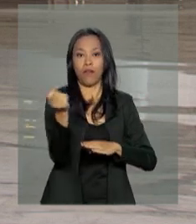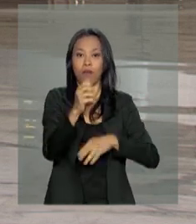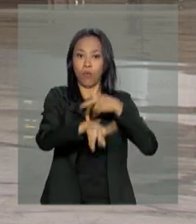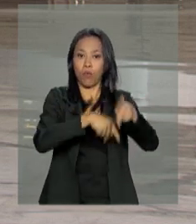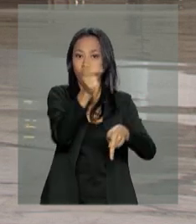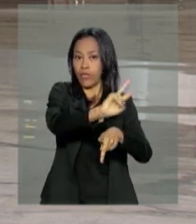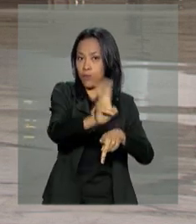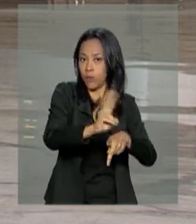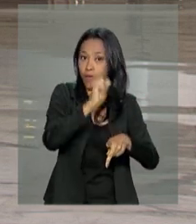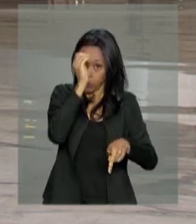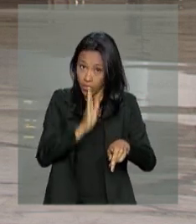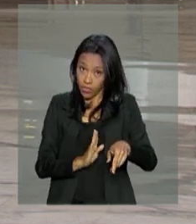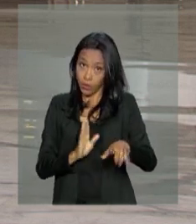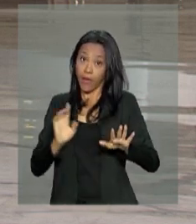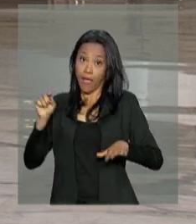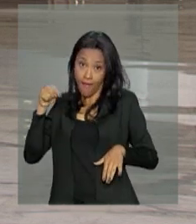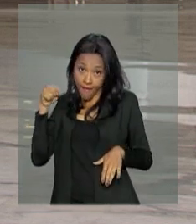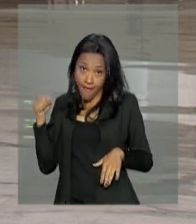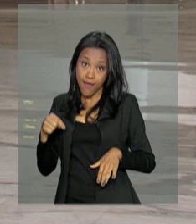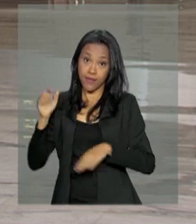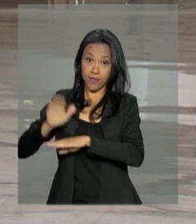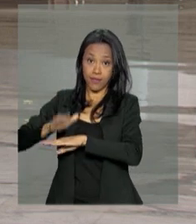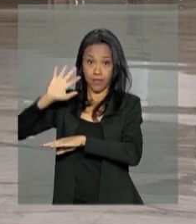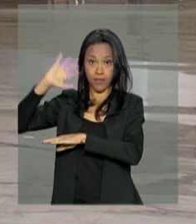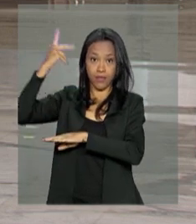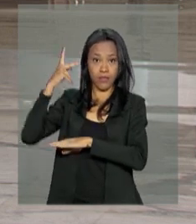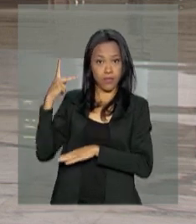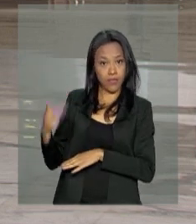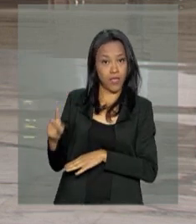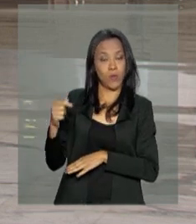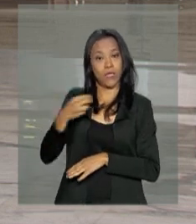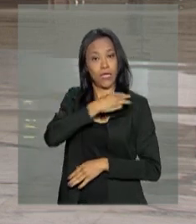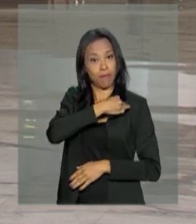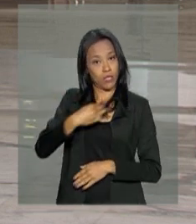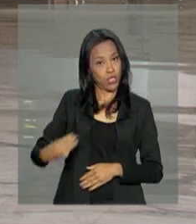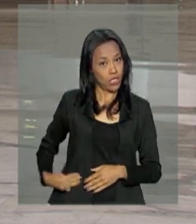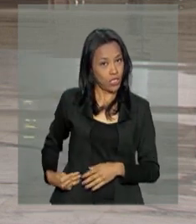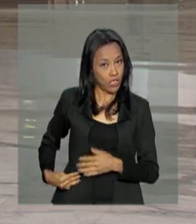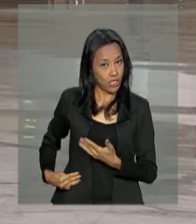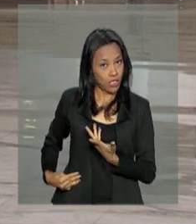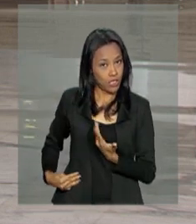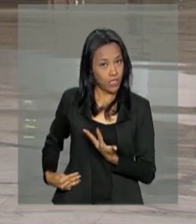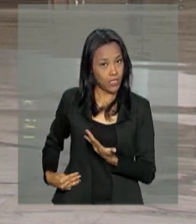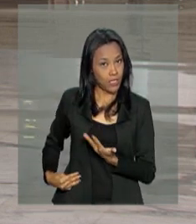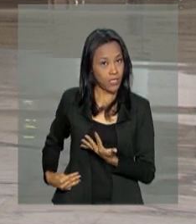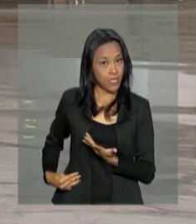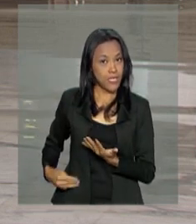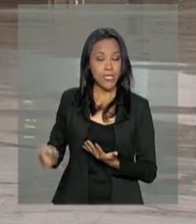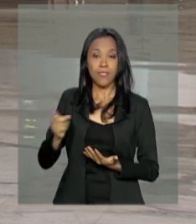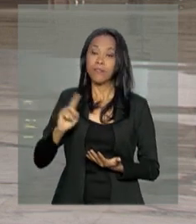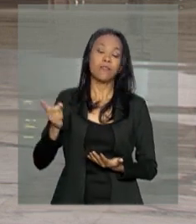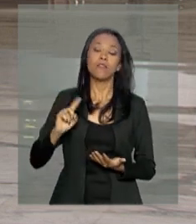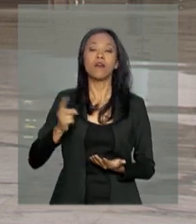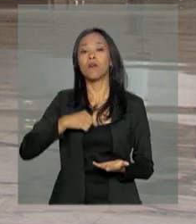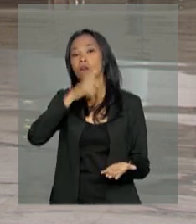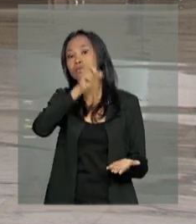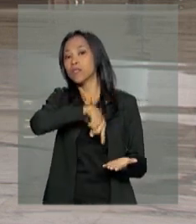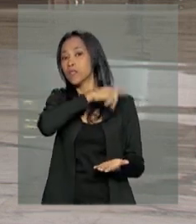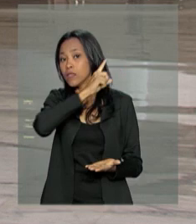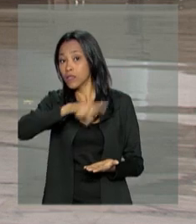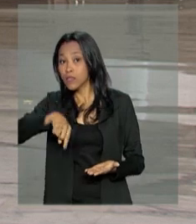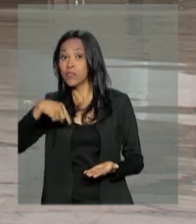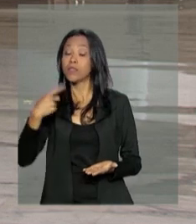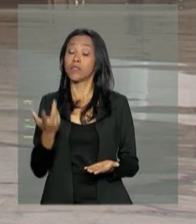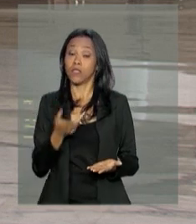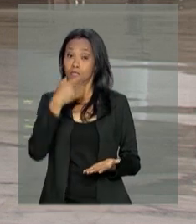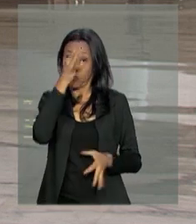No entanto, essa decisão da ministra não revogava a determinação do juiz